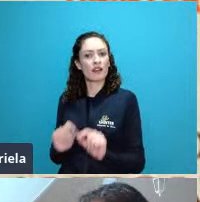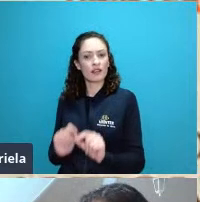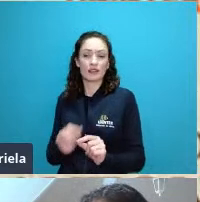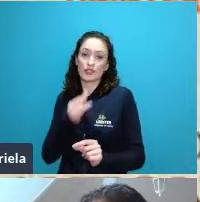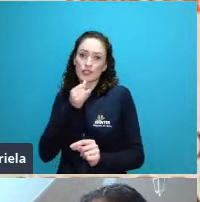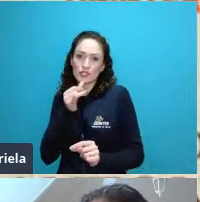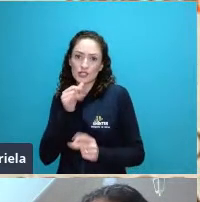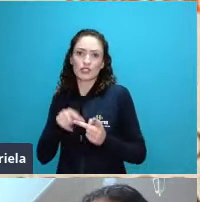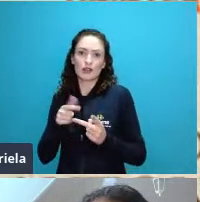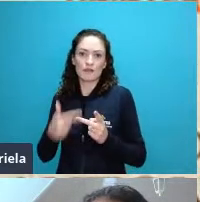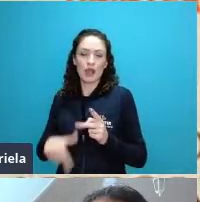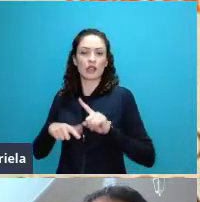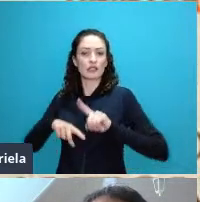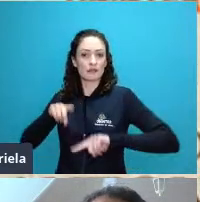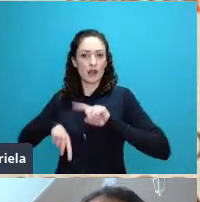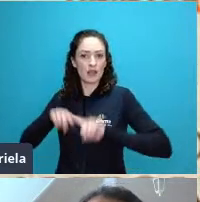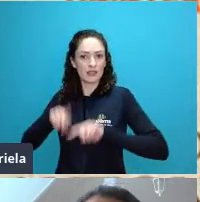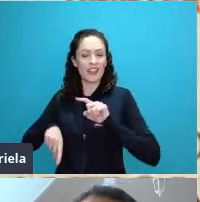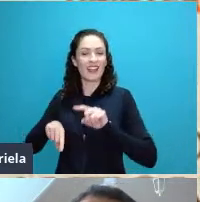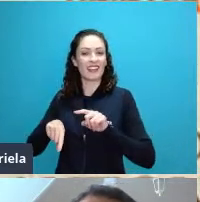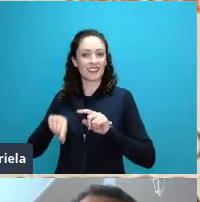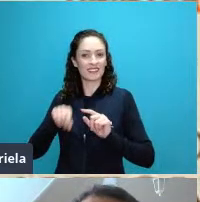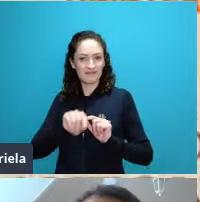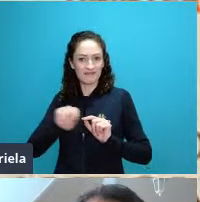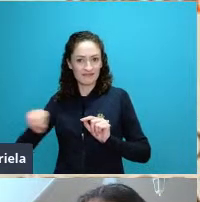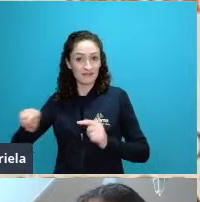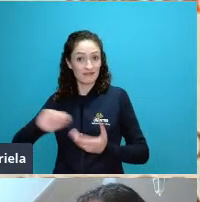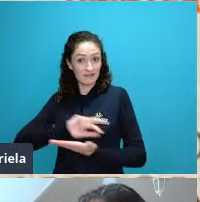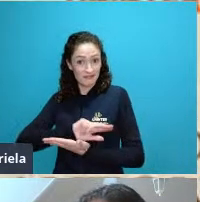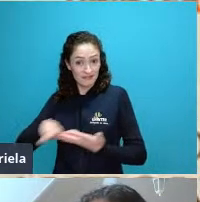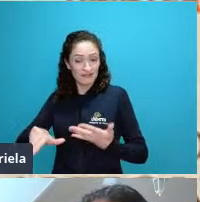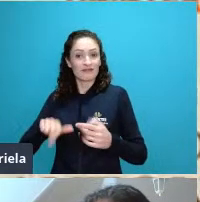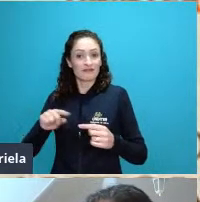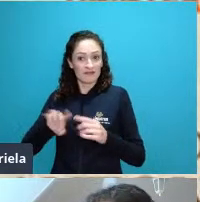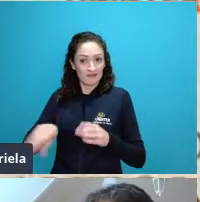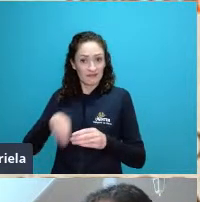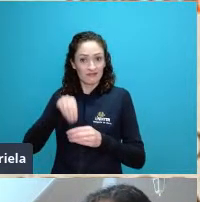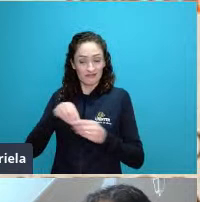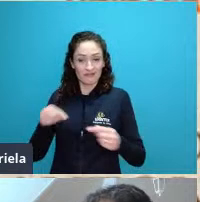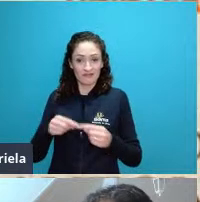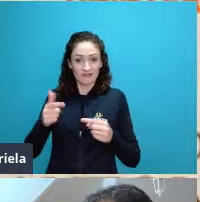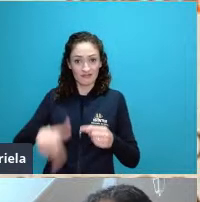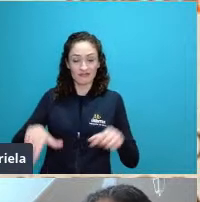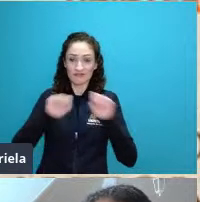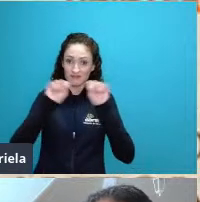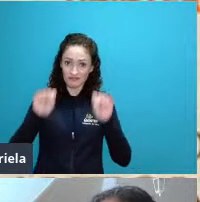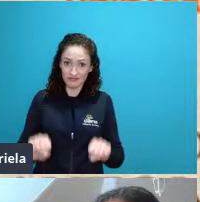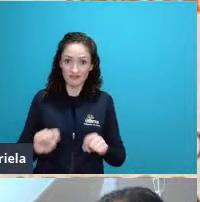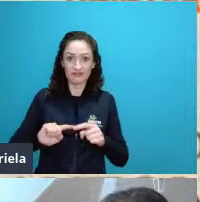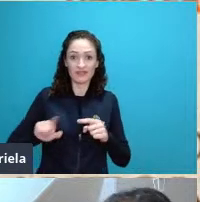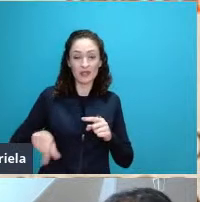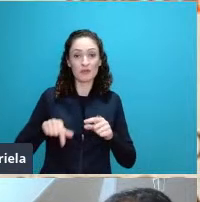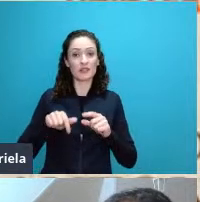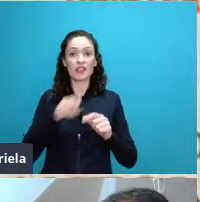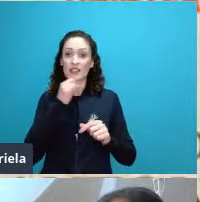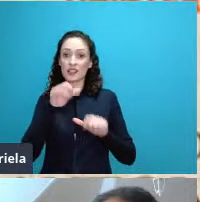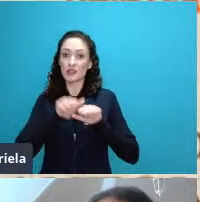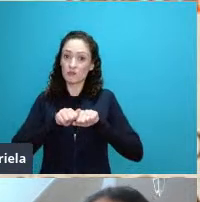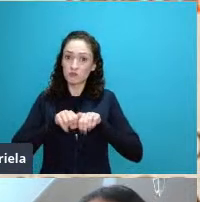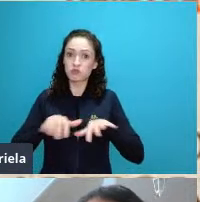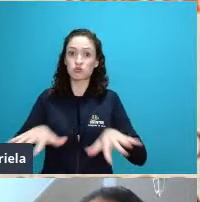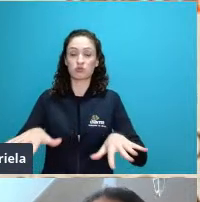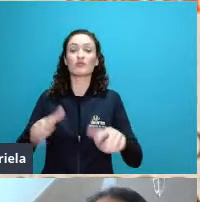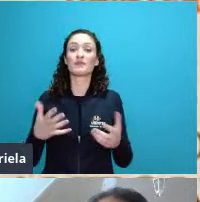entrada nesse sistema e se dispersou nesse sistema na forma de sinergia e o